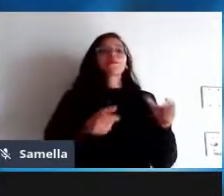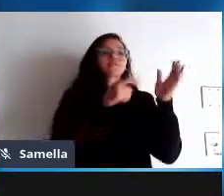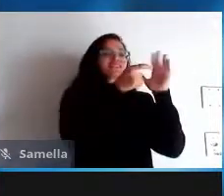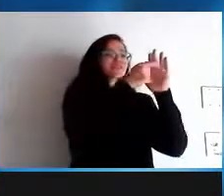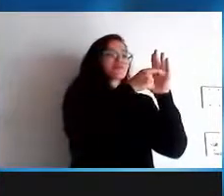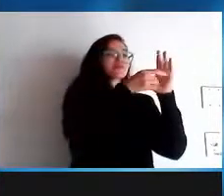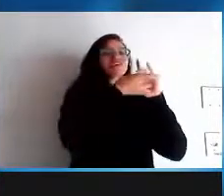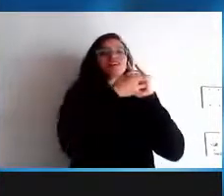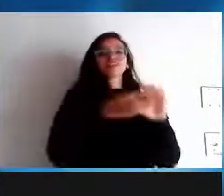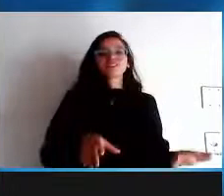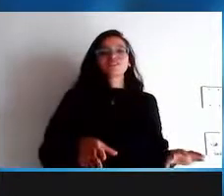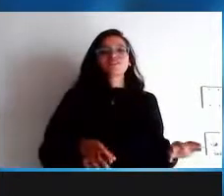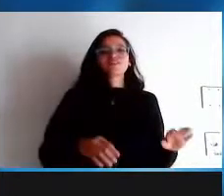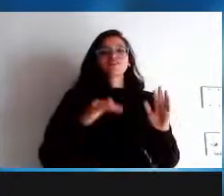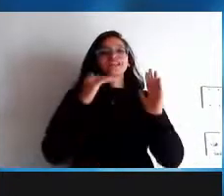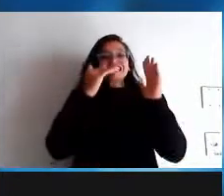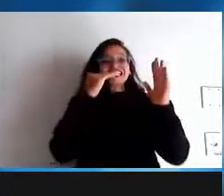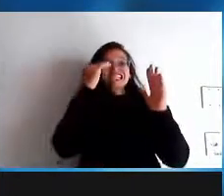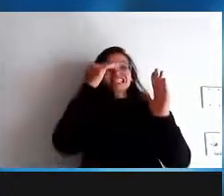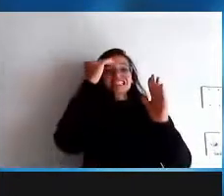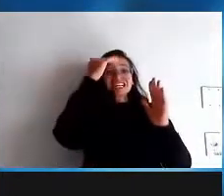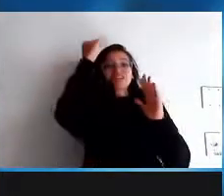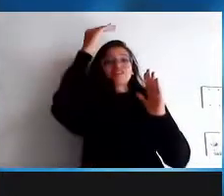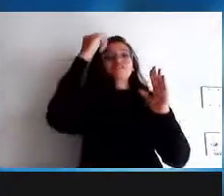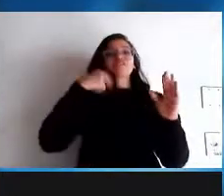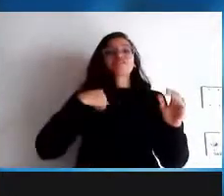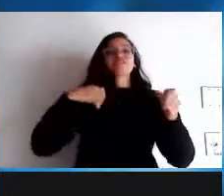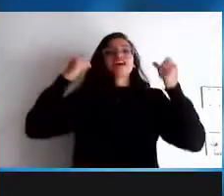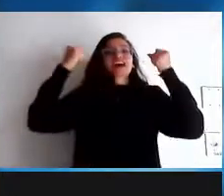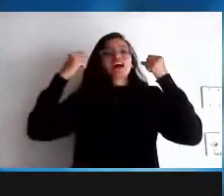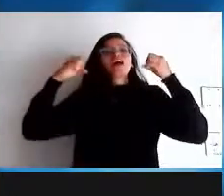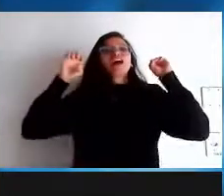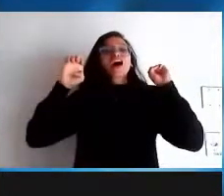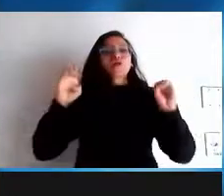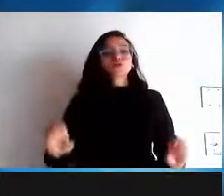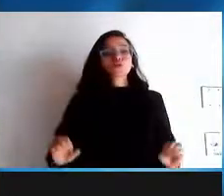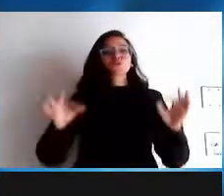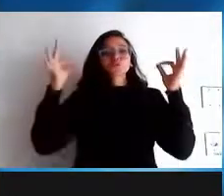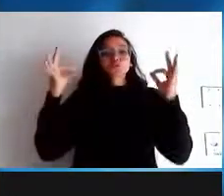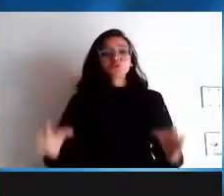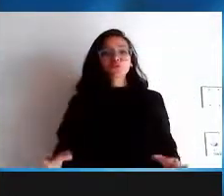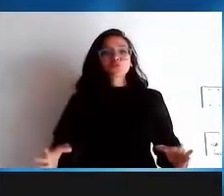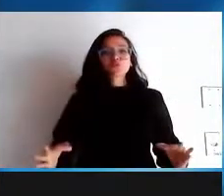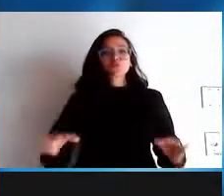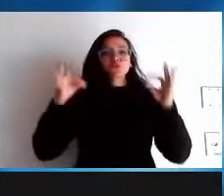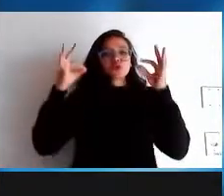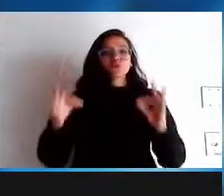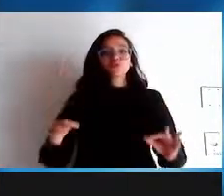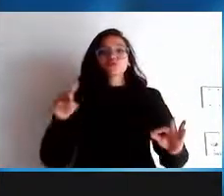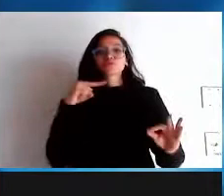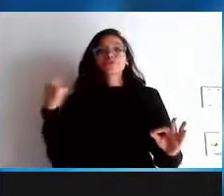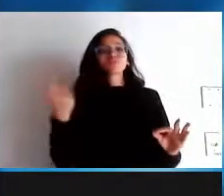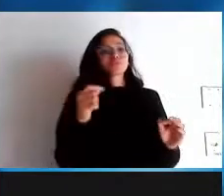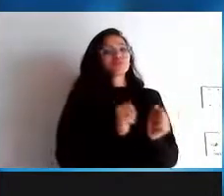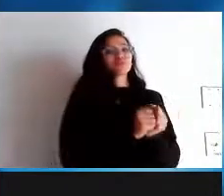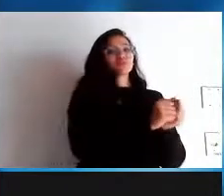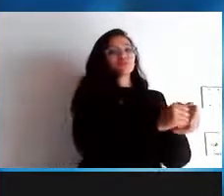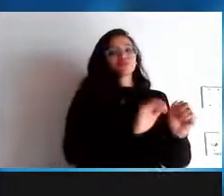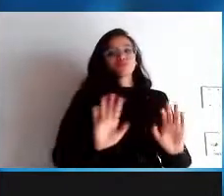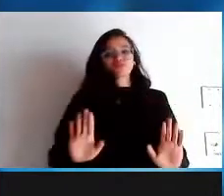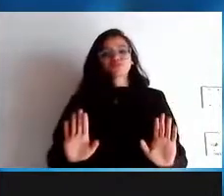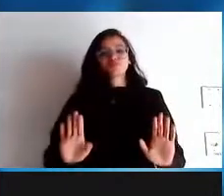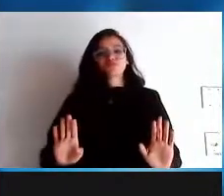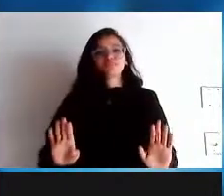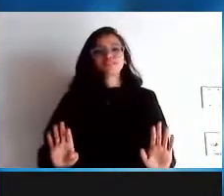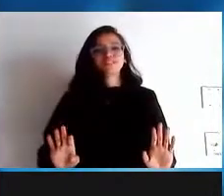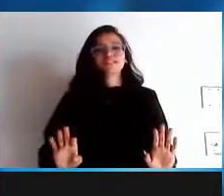um modelo de desenvolvimento justo tanto para desenvolvedores quanto para usuários e aqui eu vou fazer rapidamente